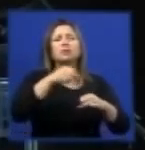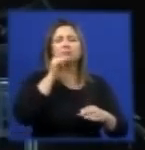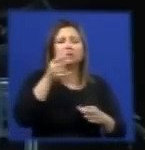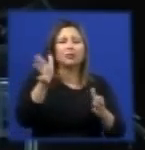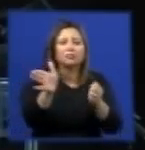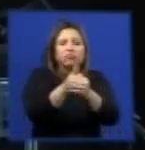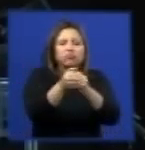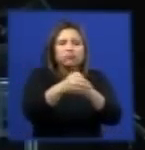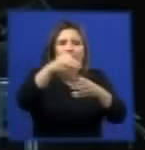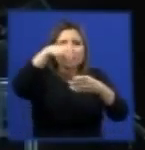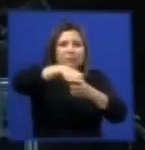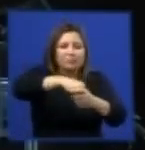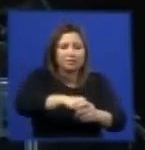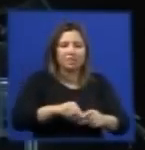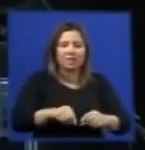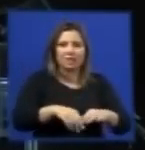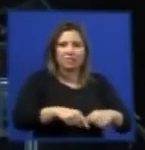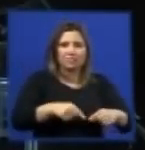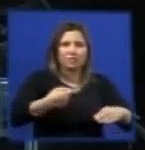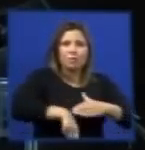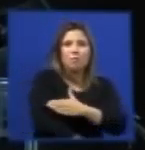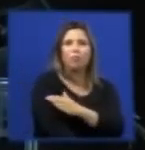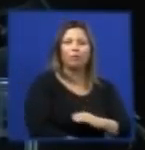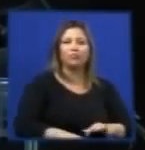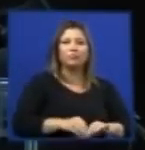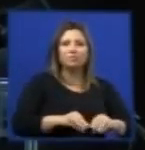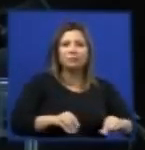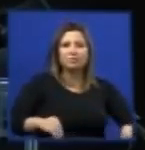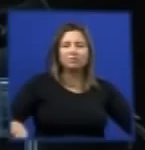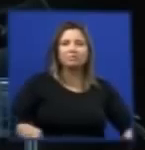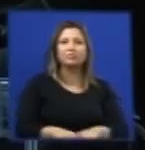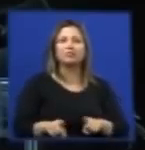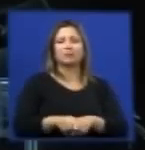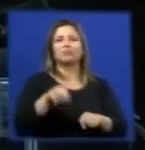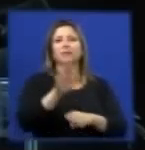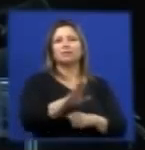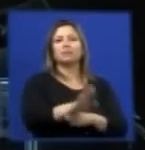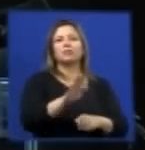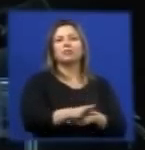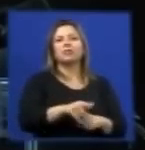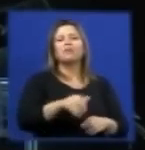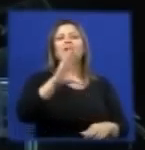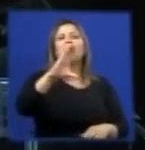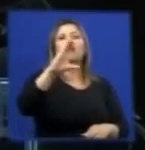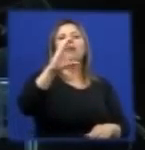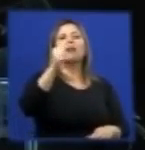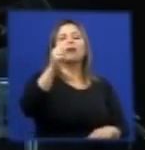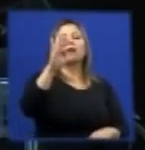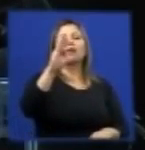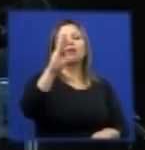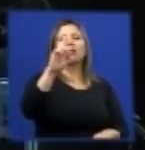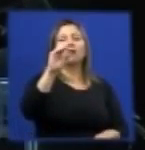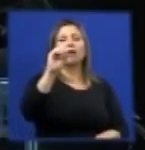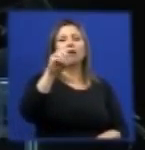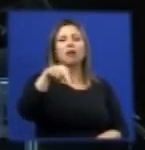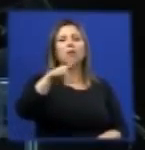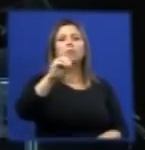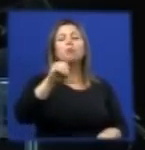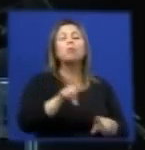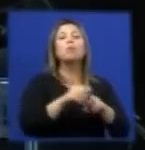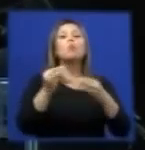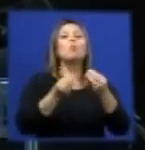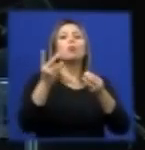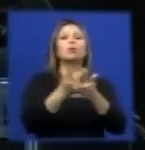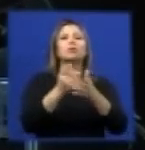terra que vai gerar carbono contribuindo para o efeito estufa. Ao coprocessarmos